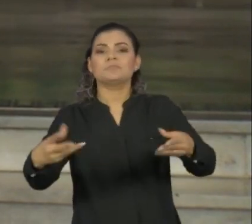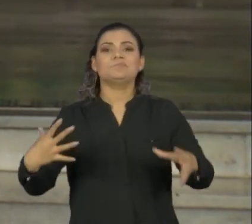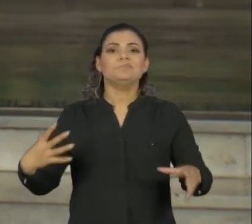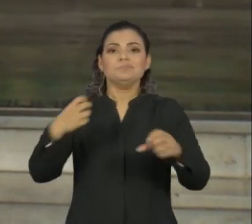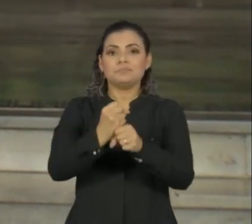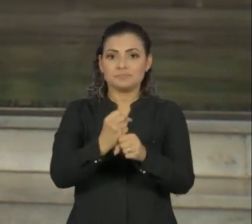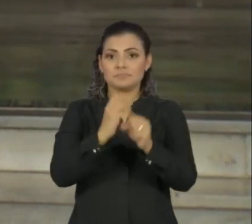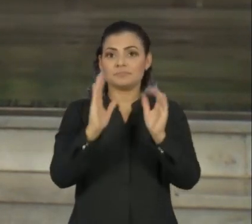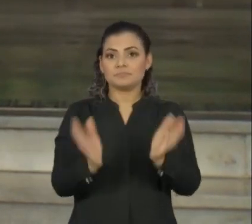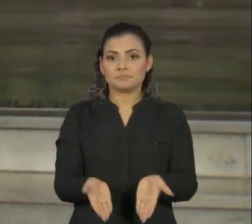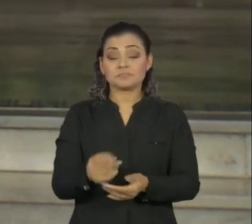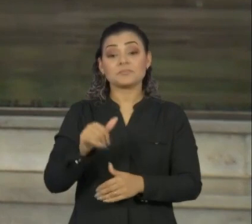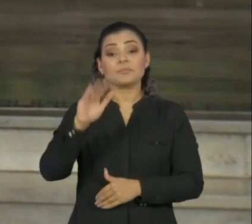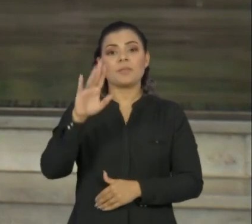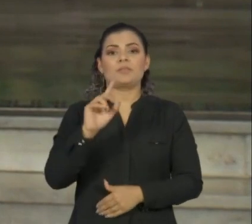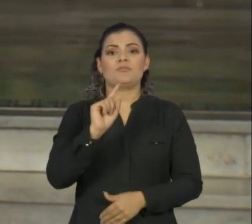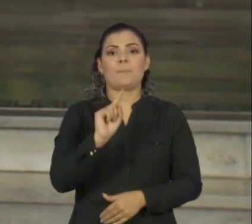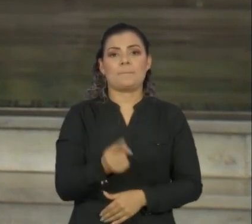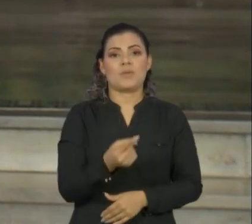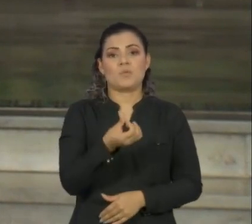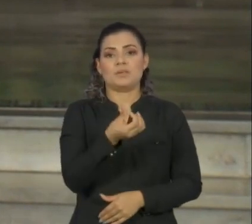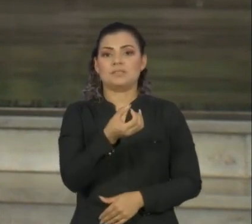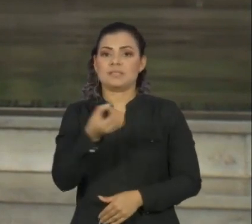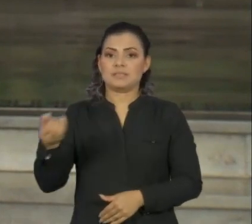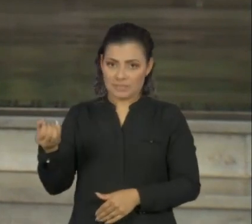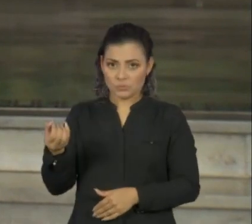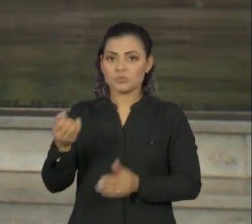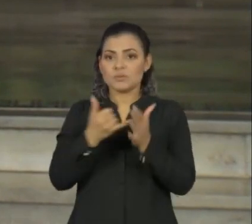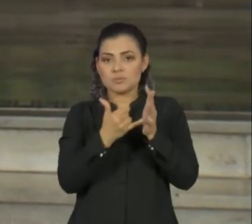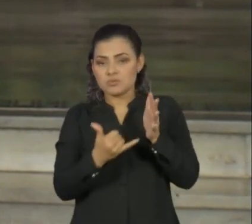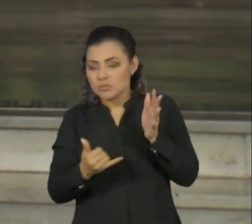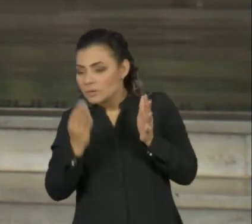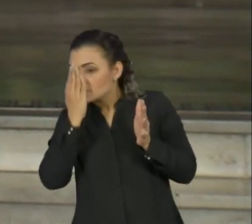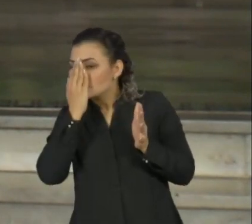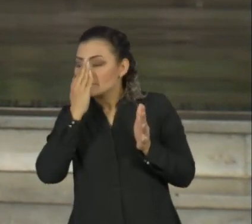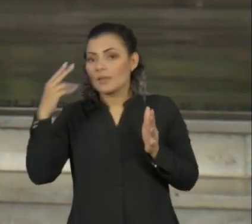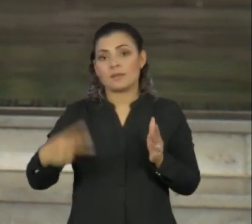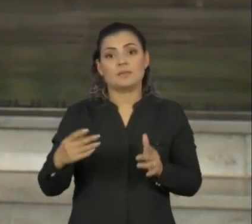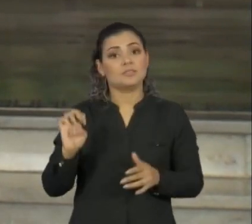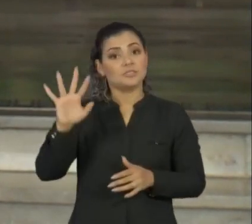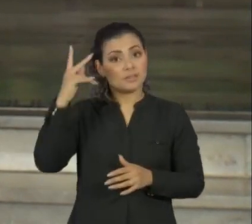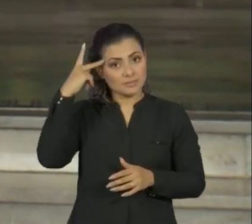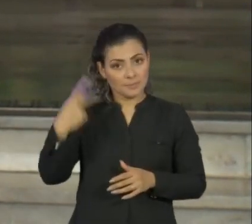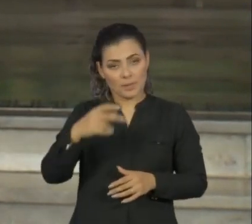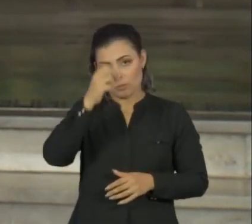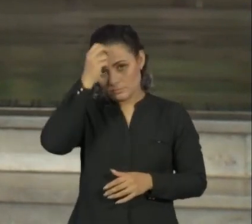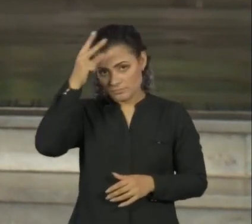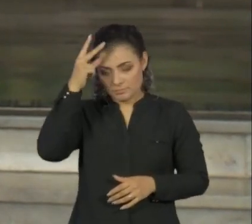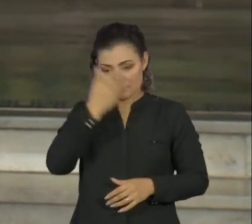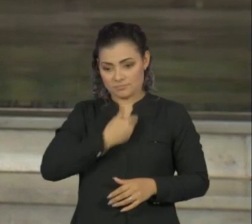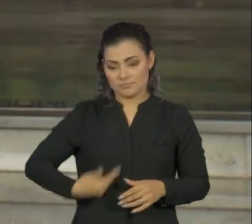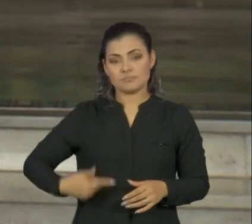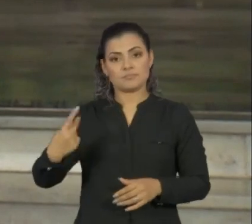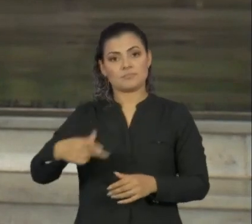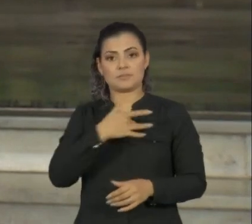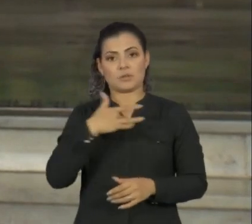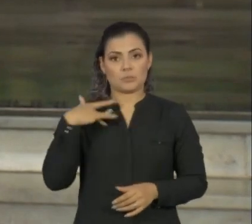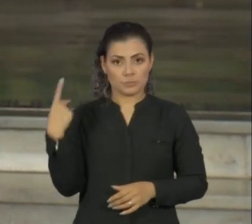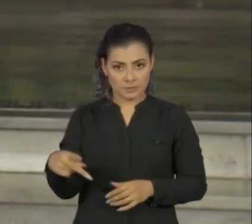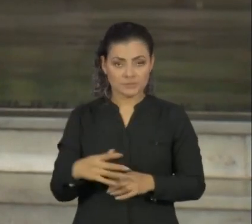somando mais de 1.600 respiradores para a rede pública de saúde.